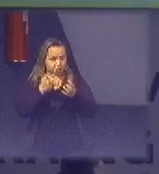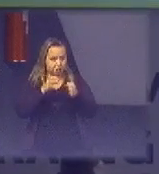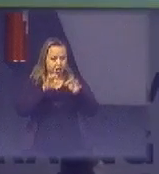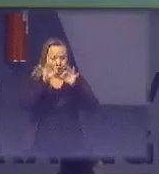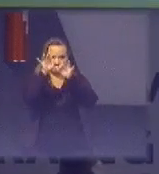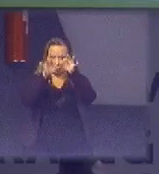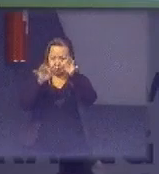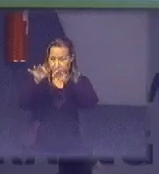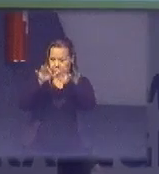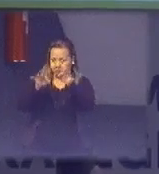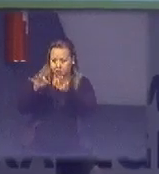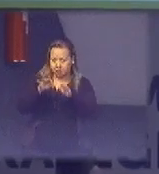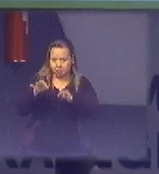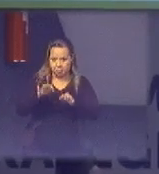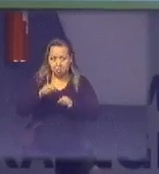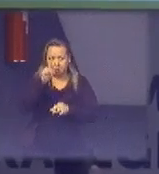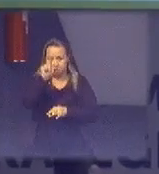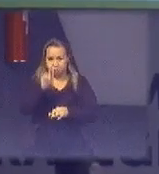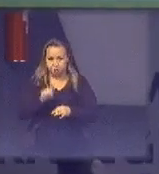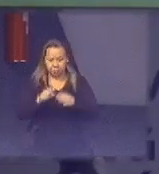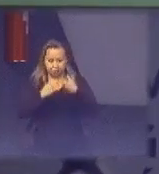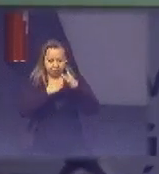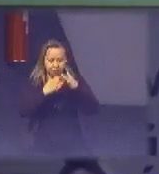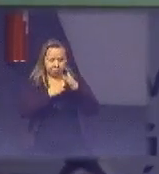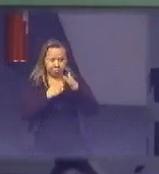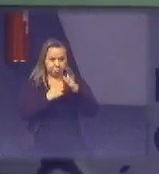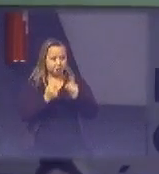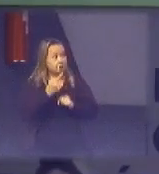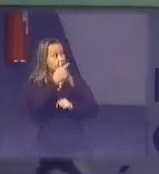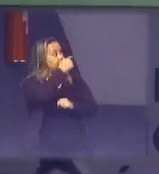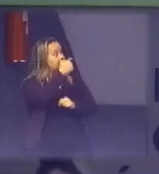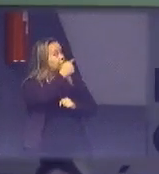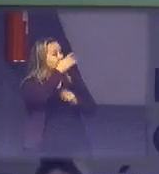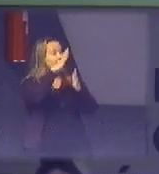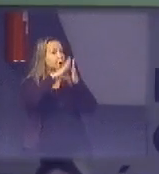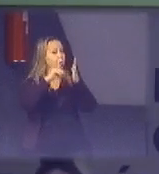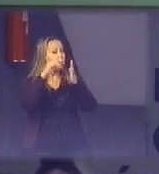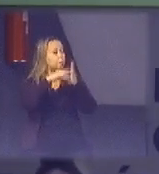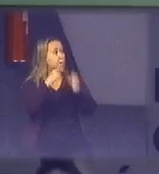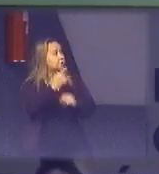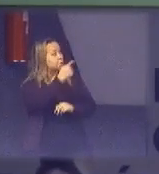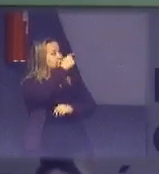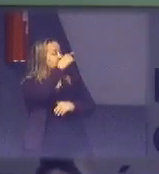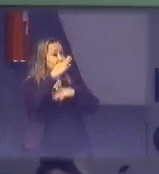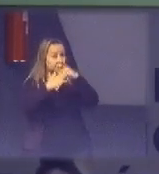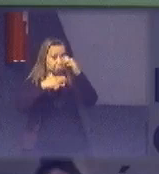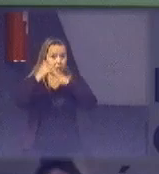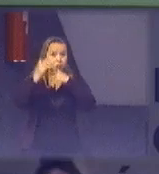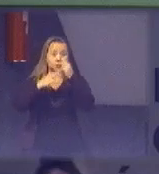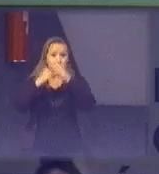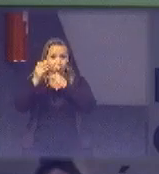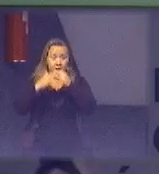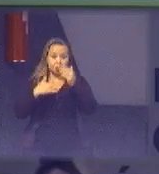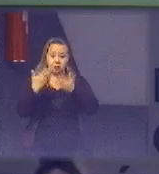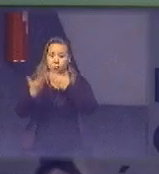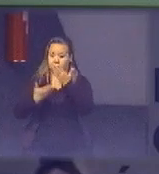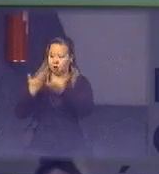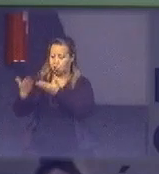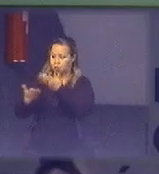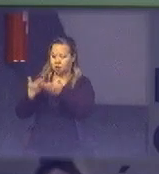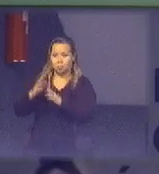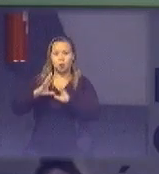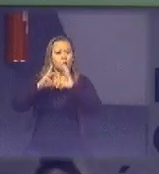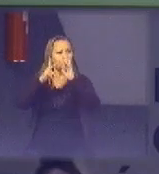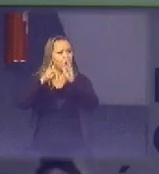entidade gestora essa aqui é toda rede de atuação e inter-relação com todos os